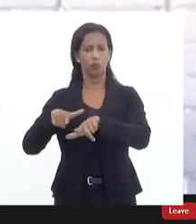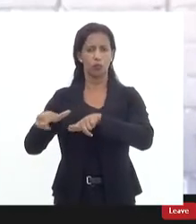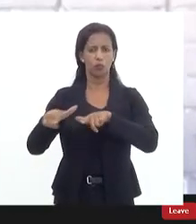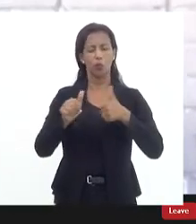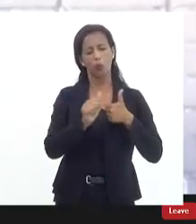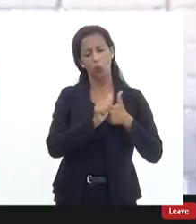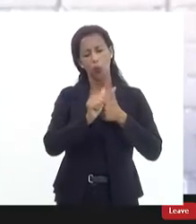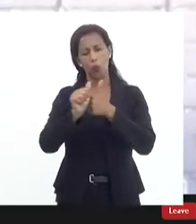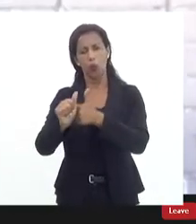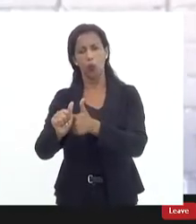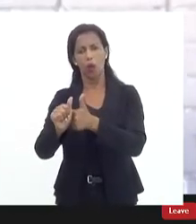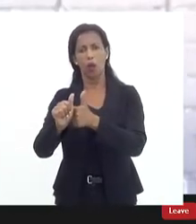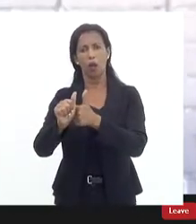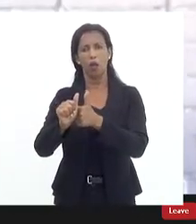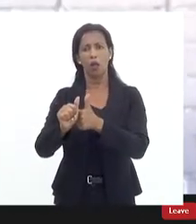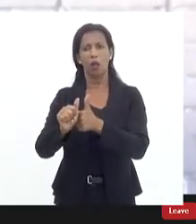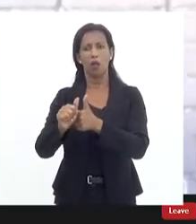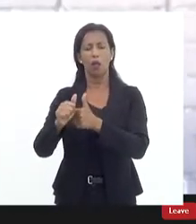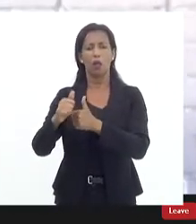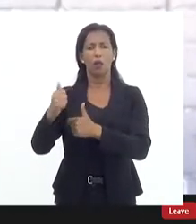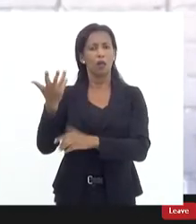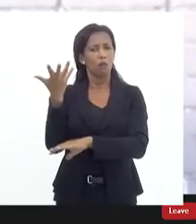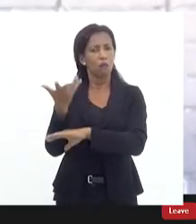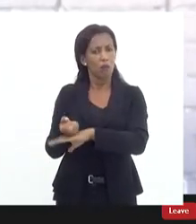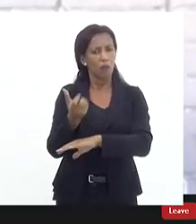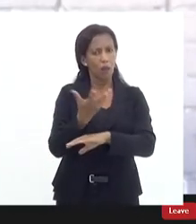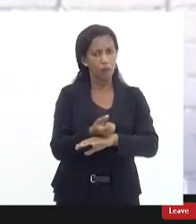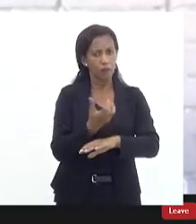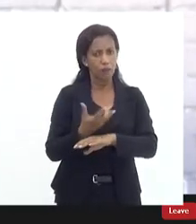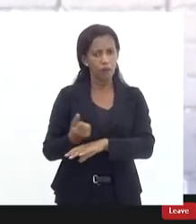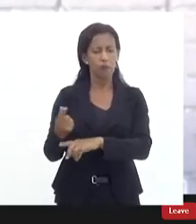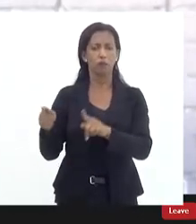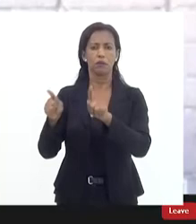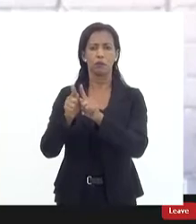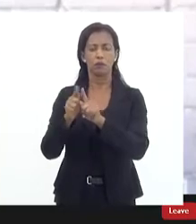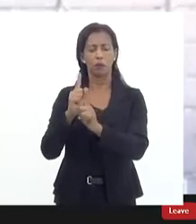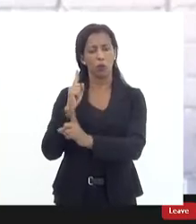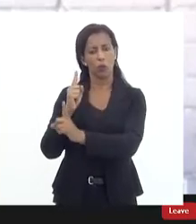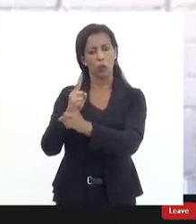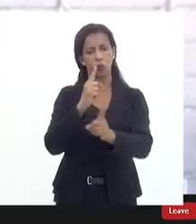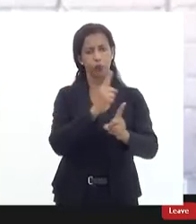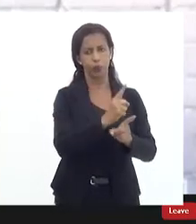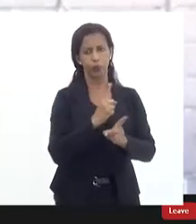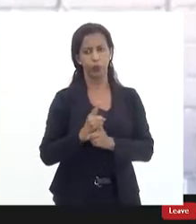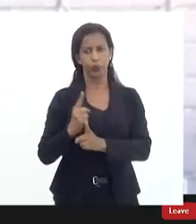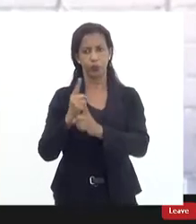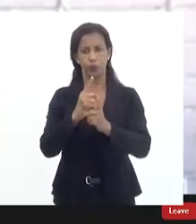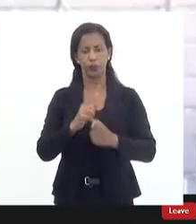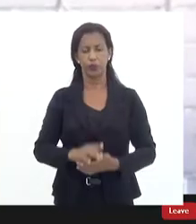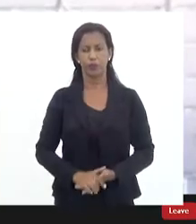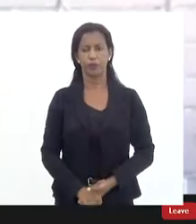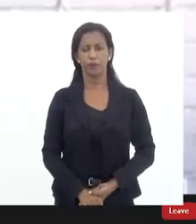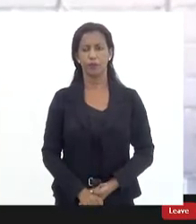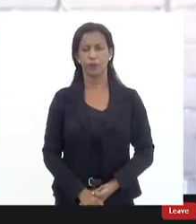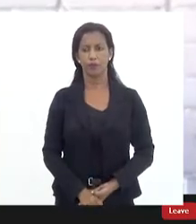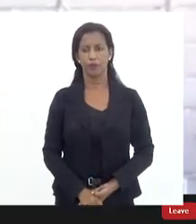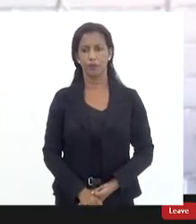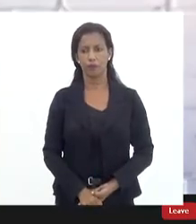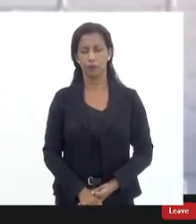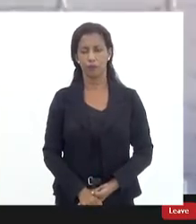acompanhando e gravando esses nossos encontros aqui então